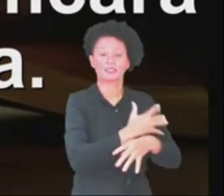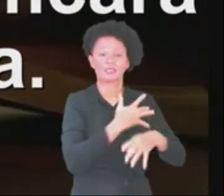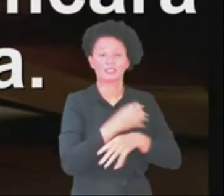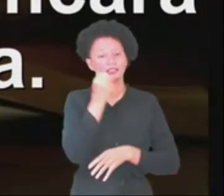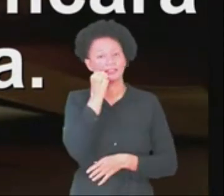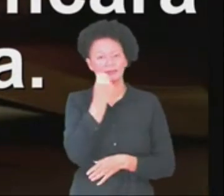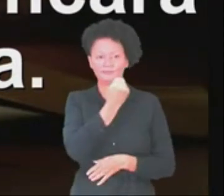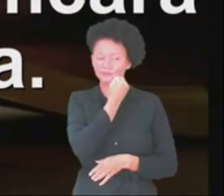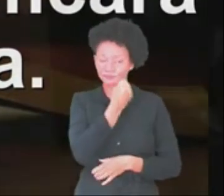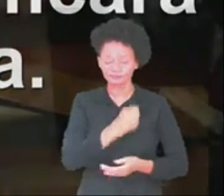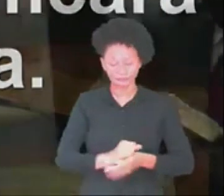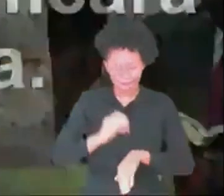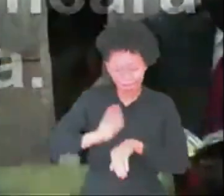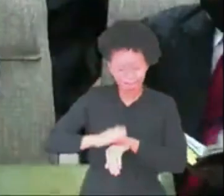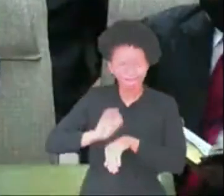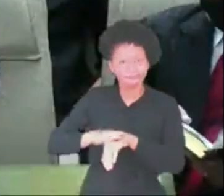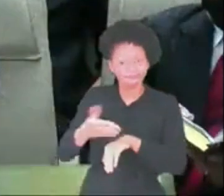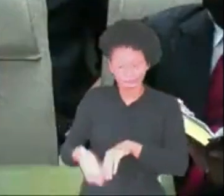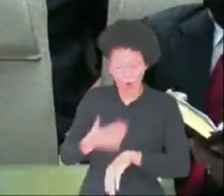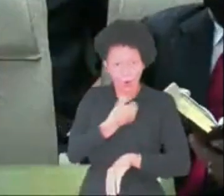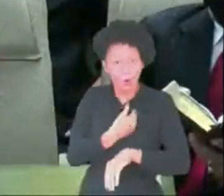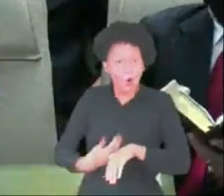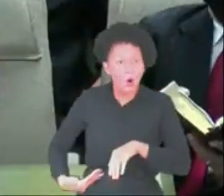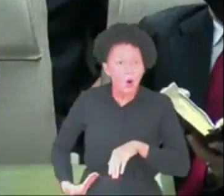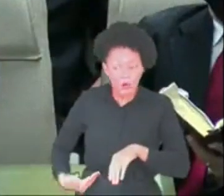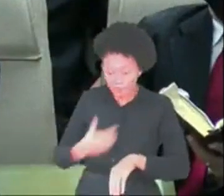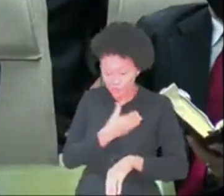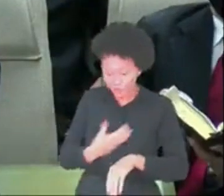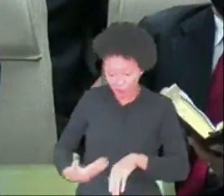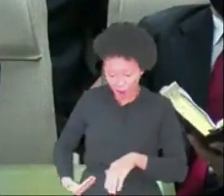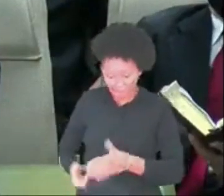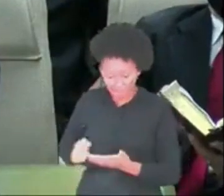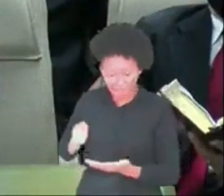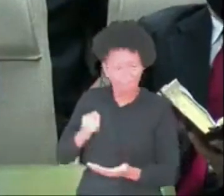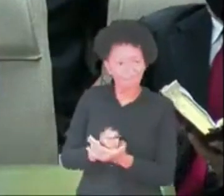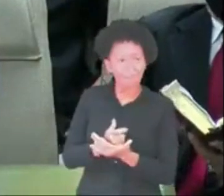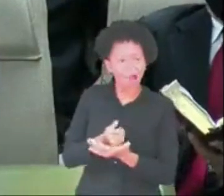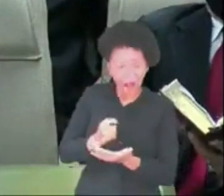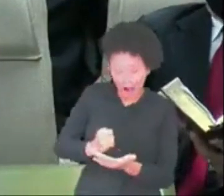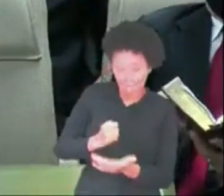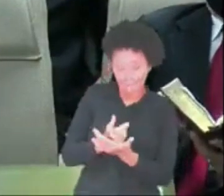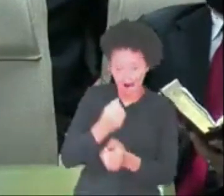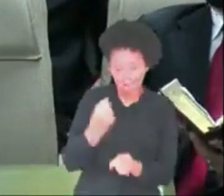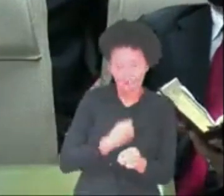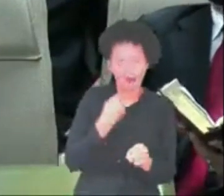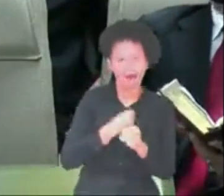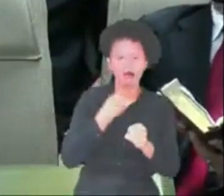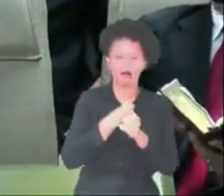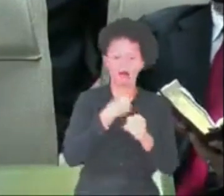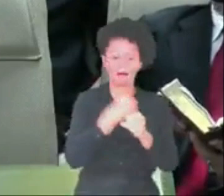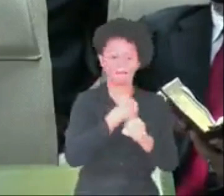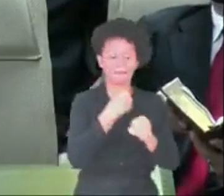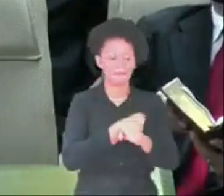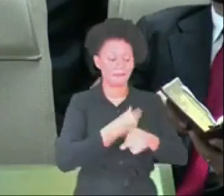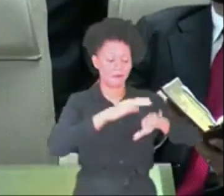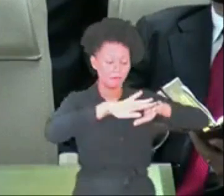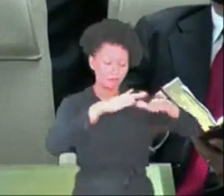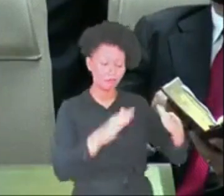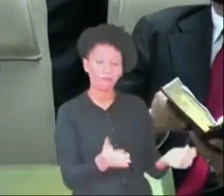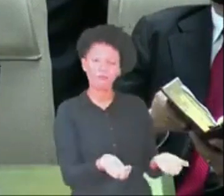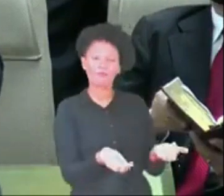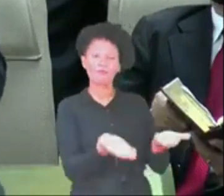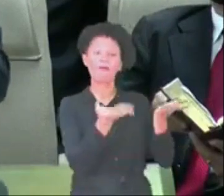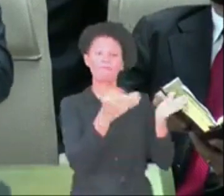altar a Baal. estado. O estado pagando para edificar um altar. A quem, meus irmãos?